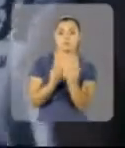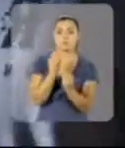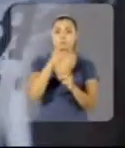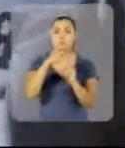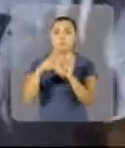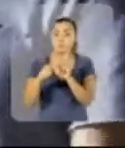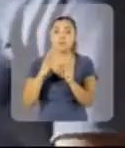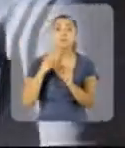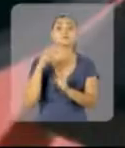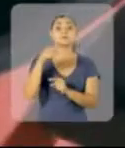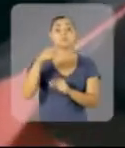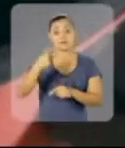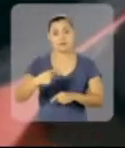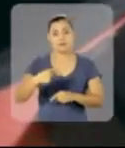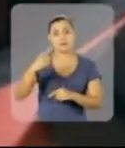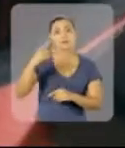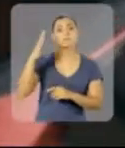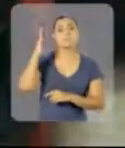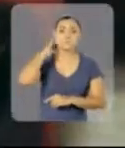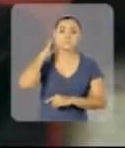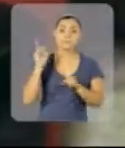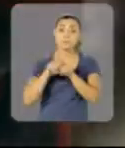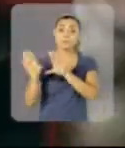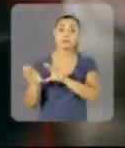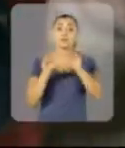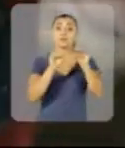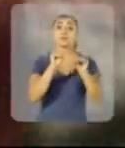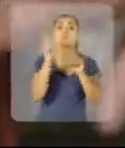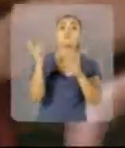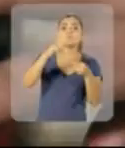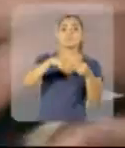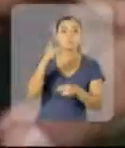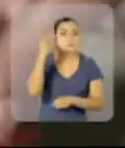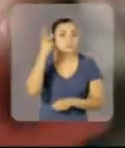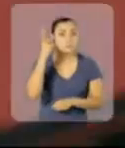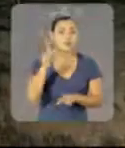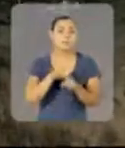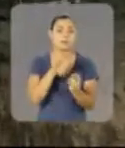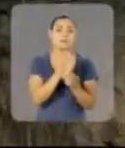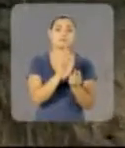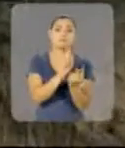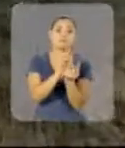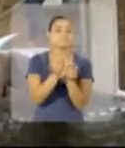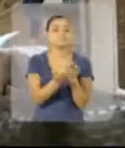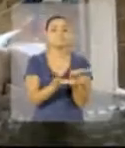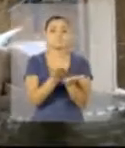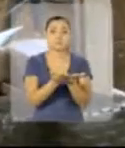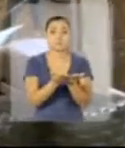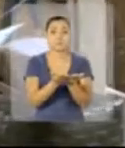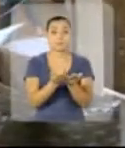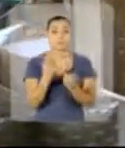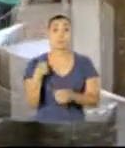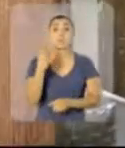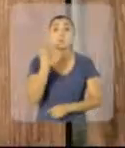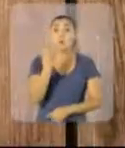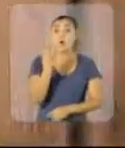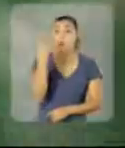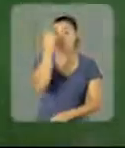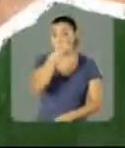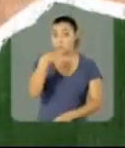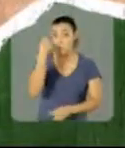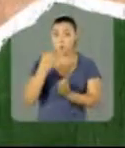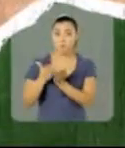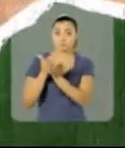acompanhamento de três em três meses. Aí eu passo três meses aqui, aí depois tenho que retornar para lá, para São Paulo. Quando eu vou para São Paulo eu pego